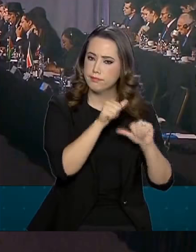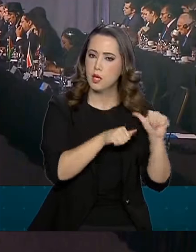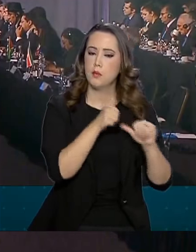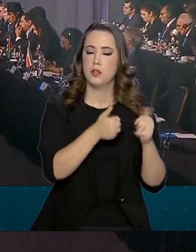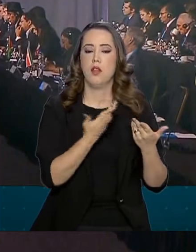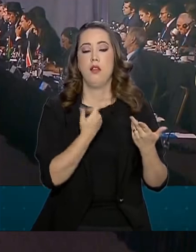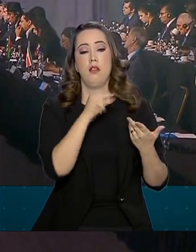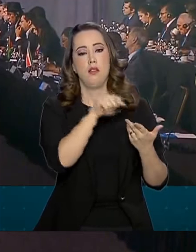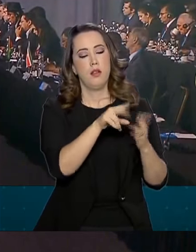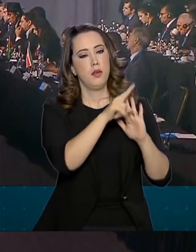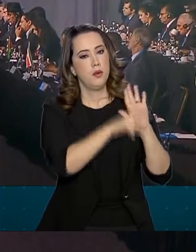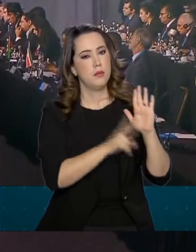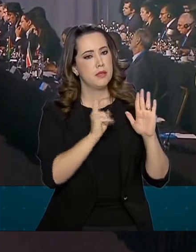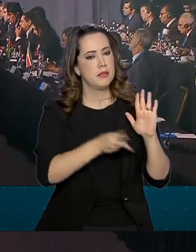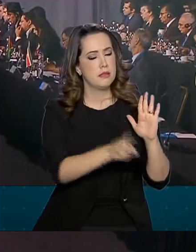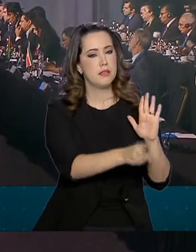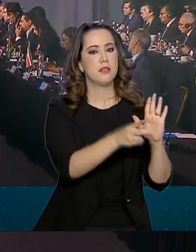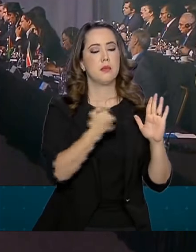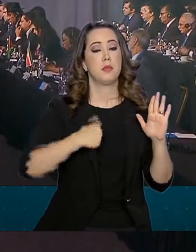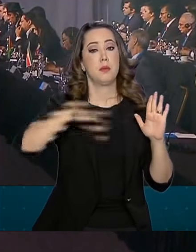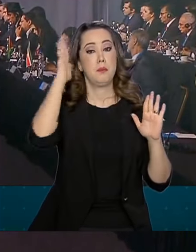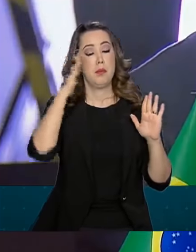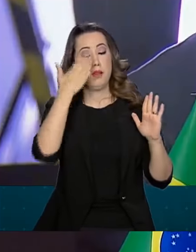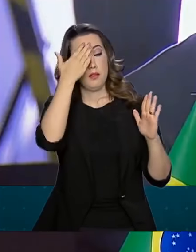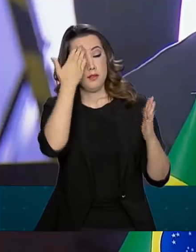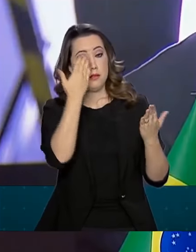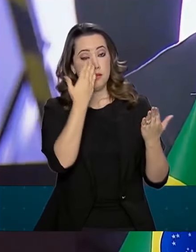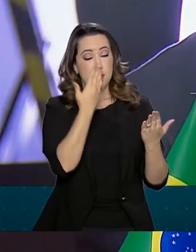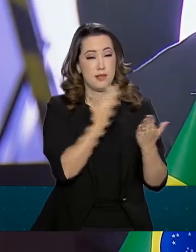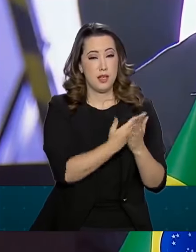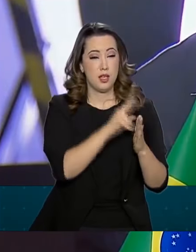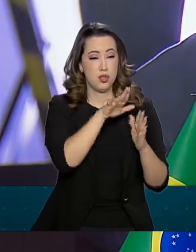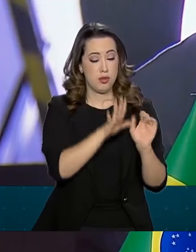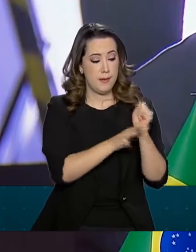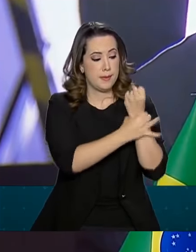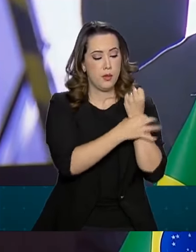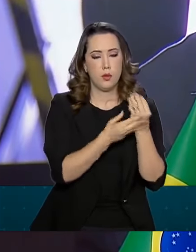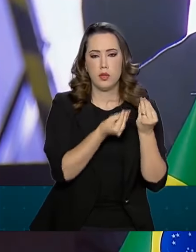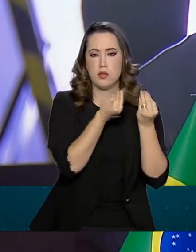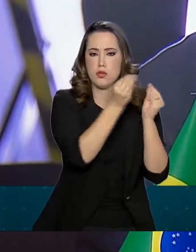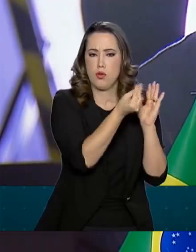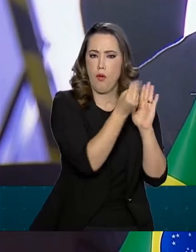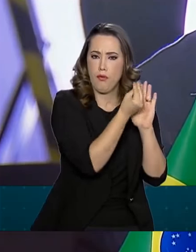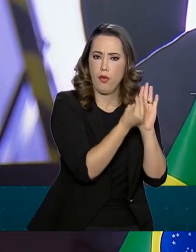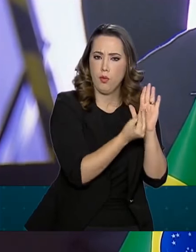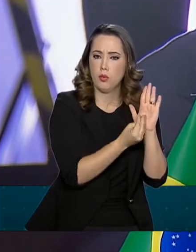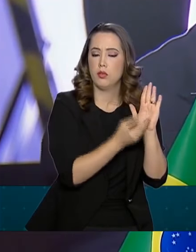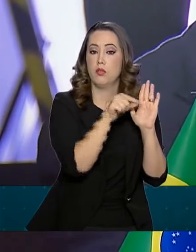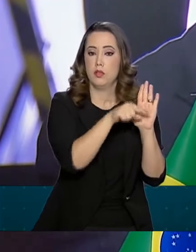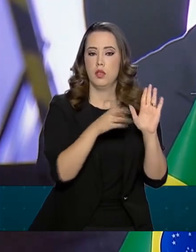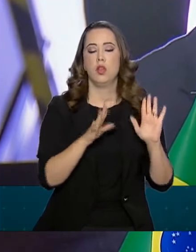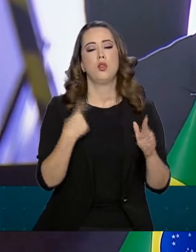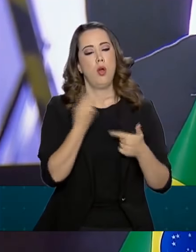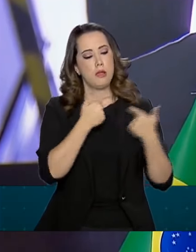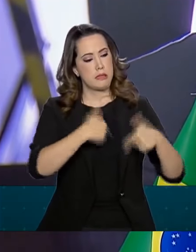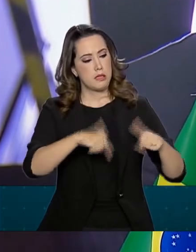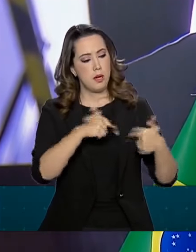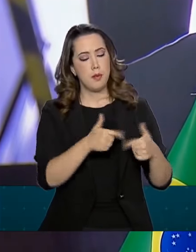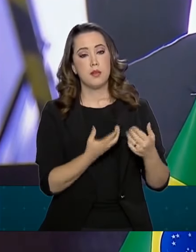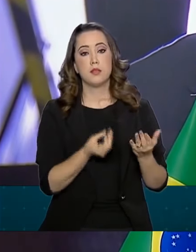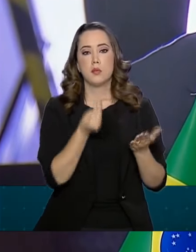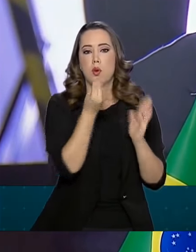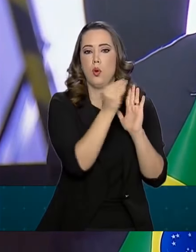regulamentos que queremos cada vez mais confiáveis. Trabalharemos para finalmente incluir os